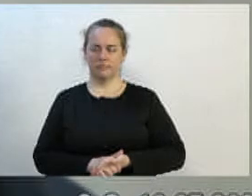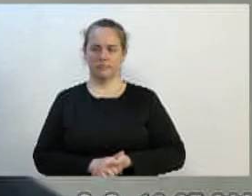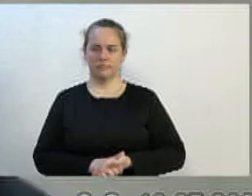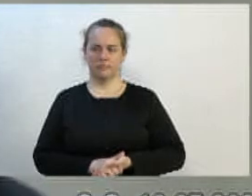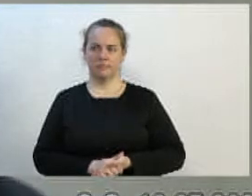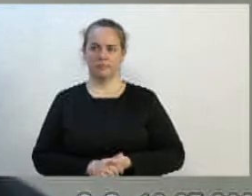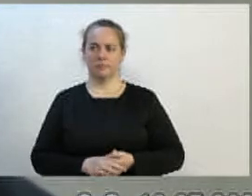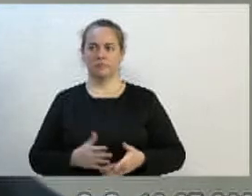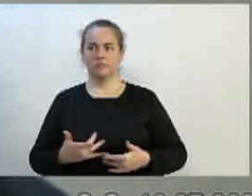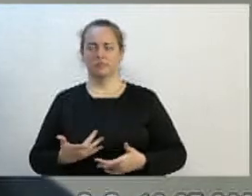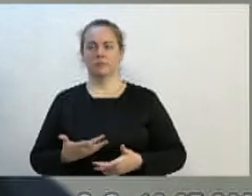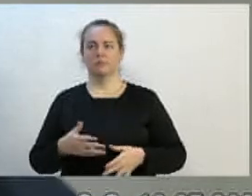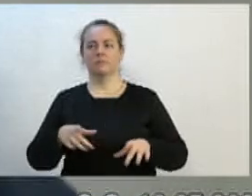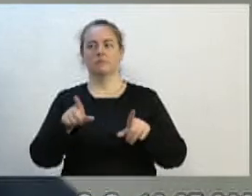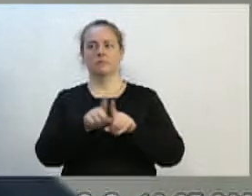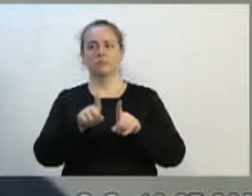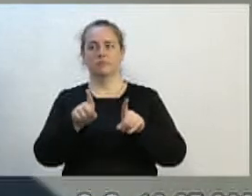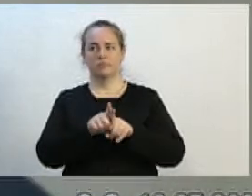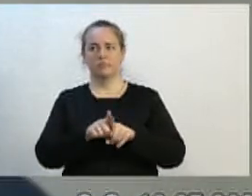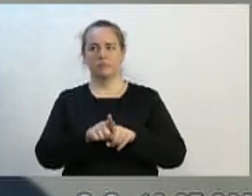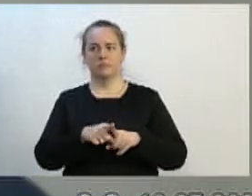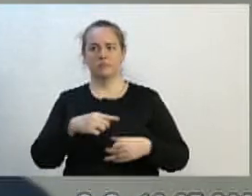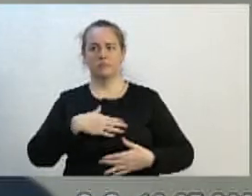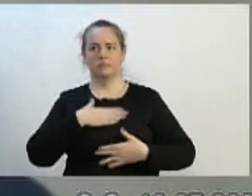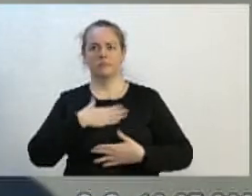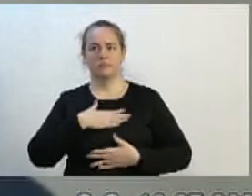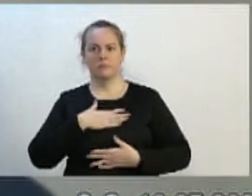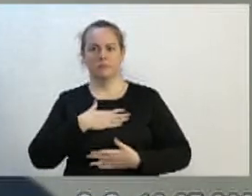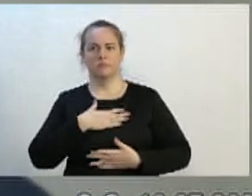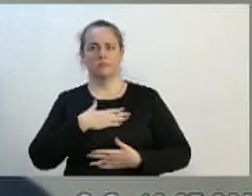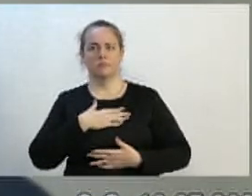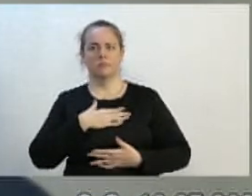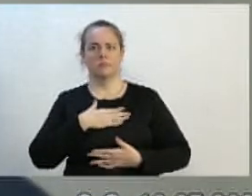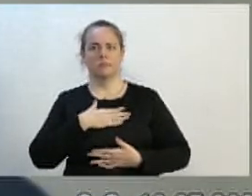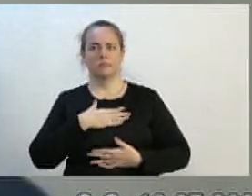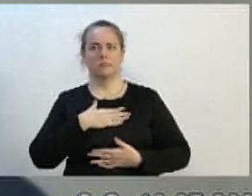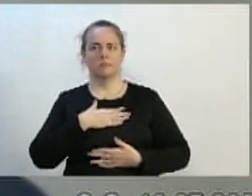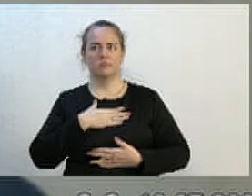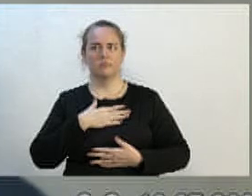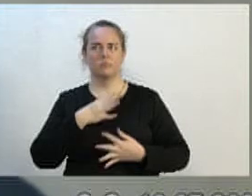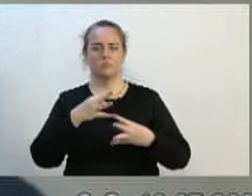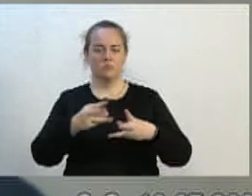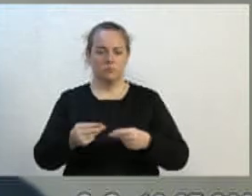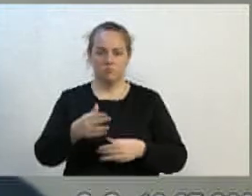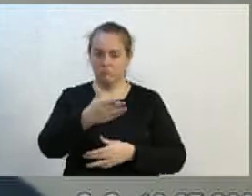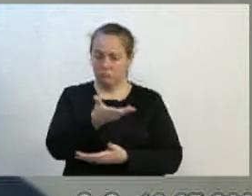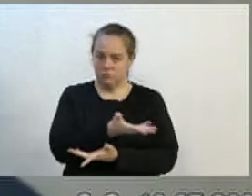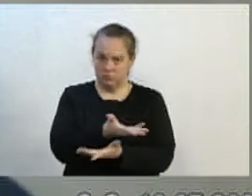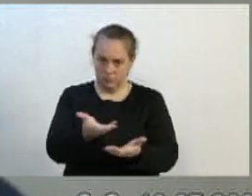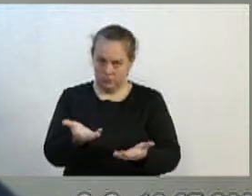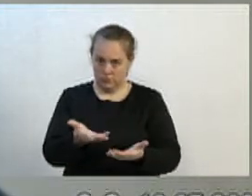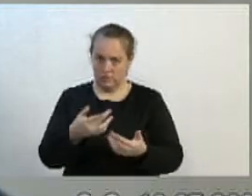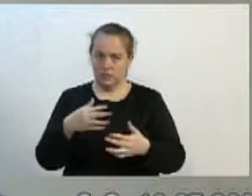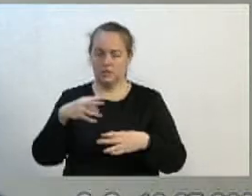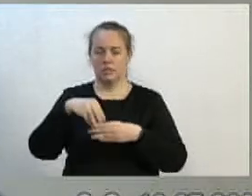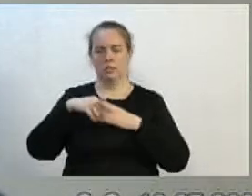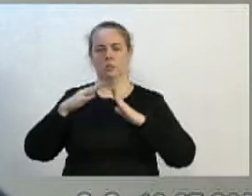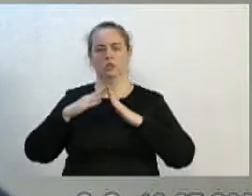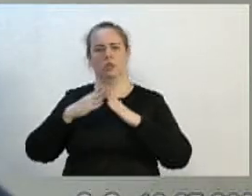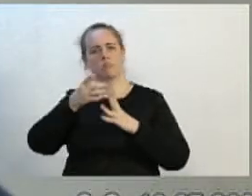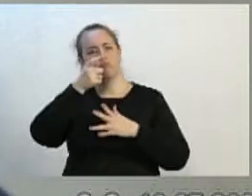Cumprimento também a senhora e senhor que nos acompanham em seus lares.